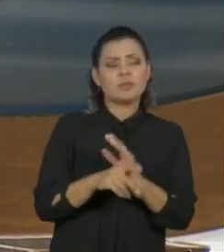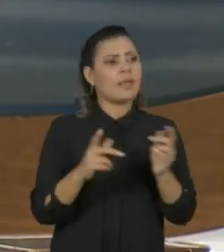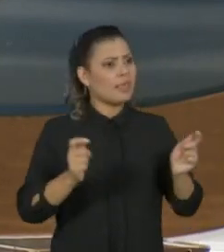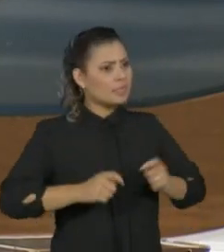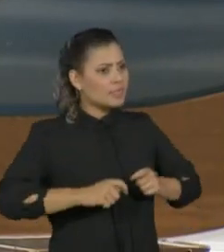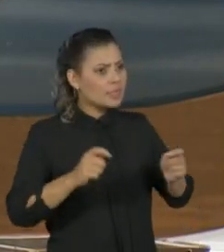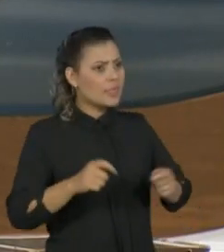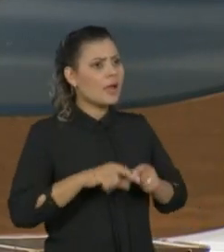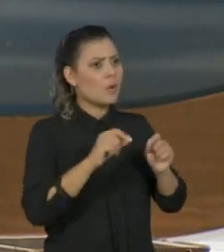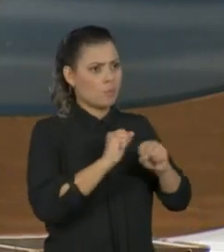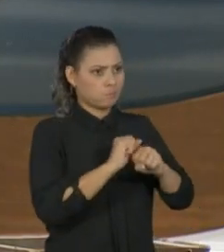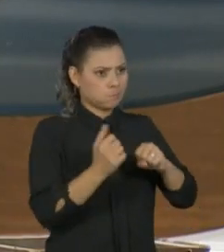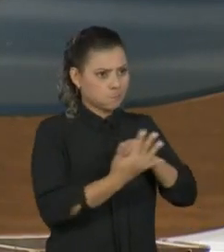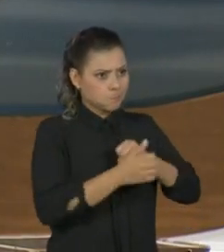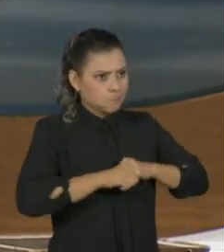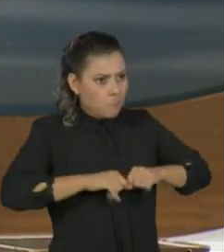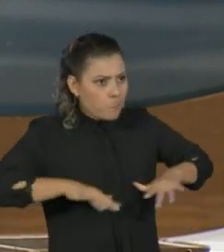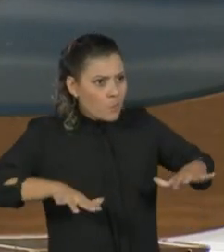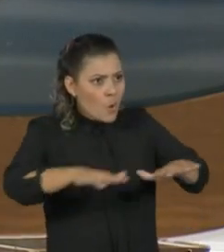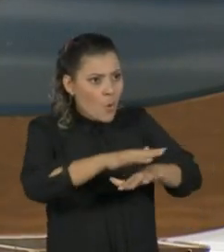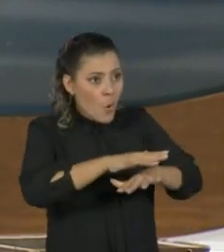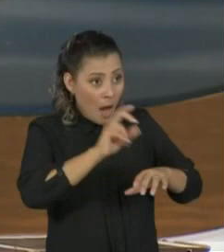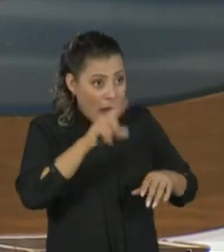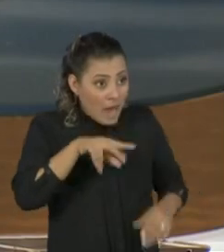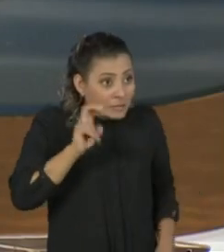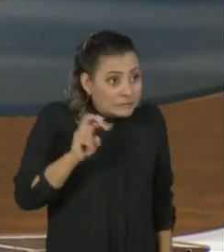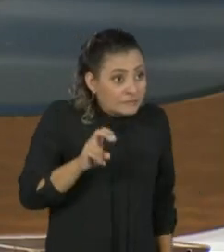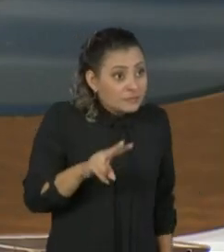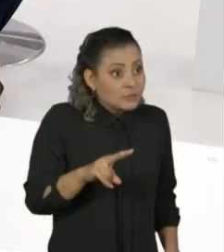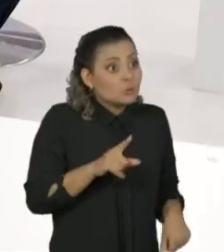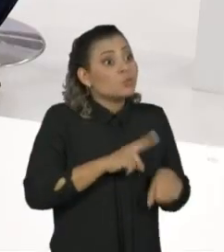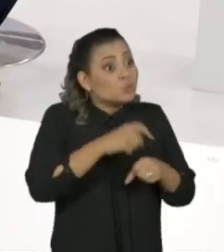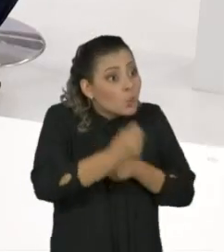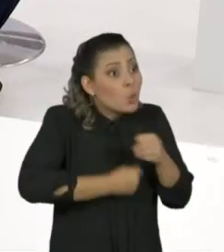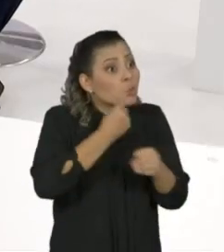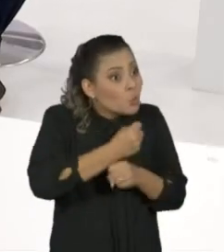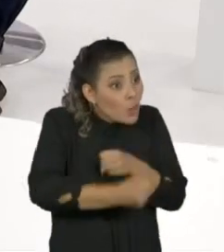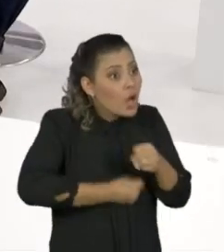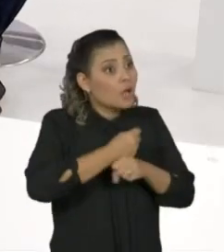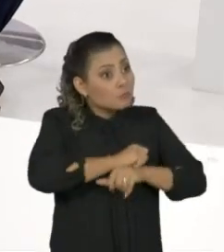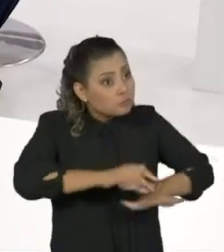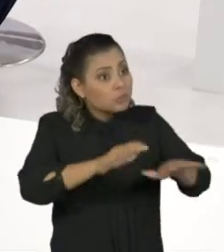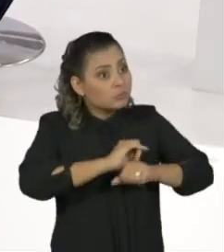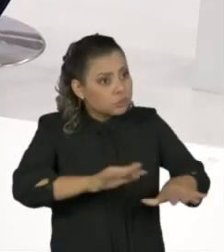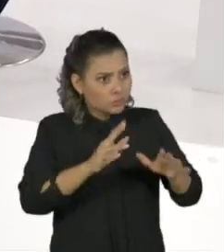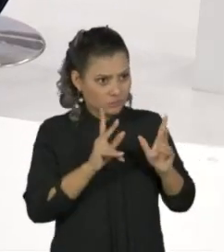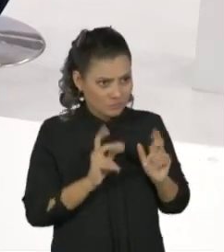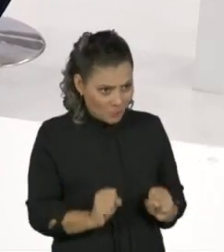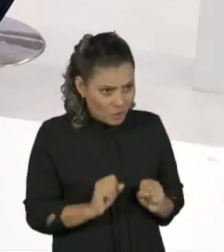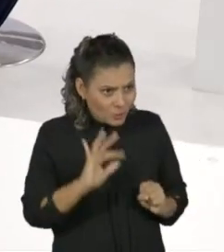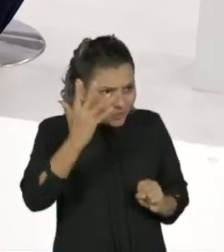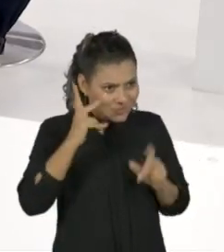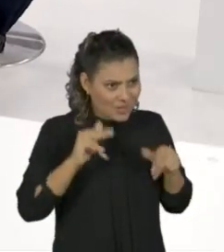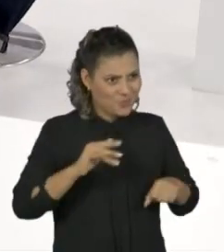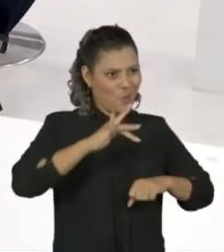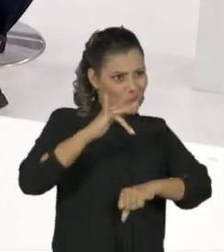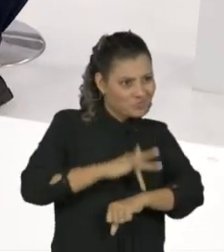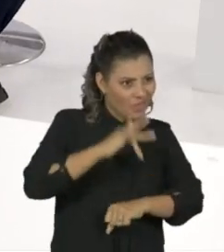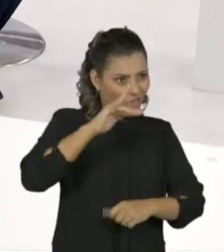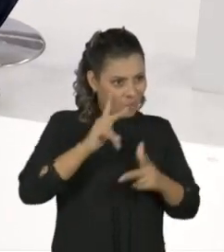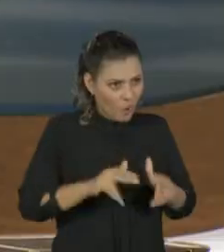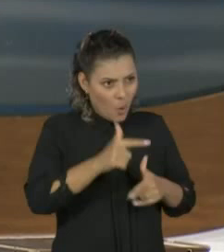possibilidade de o coronavírus se transformar em um vírus sazonal, anual, como outros vírus. E eu emendo isso